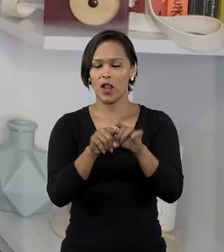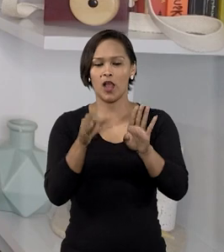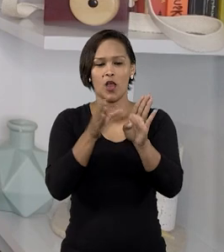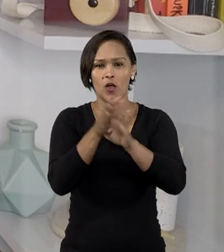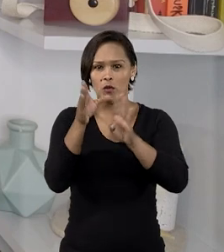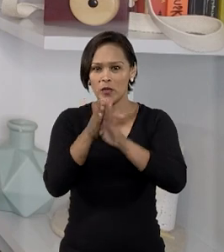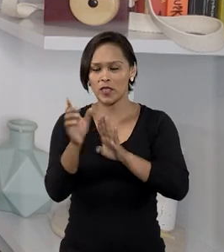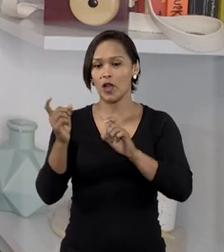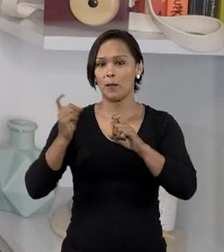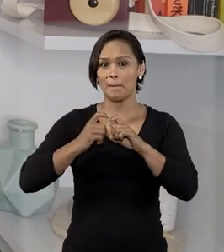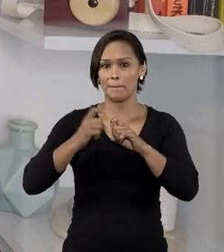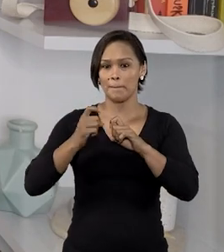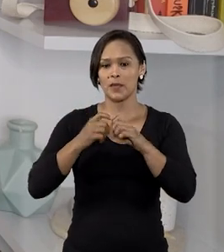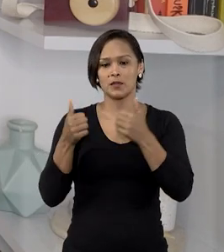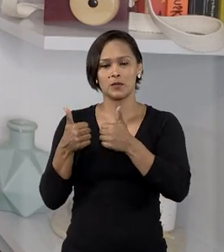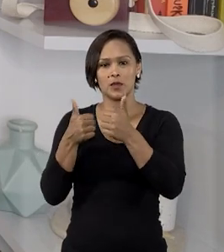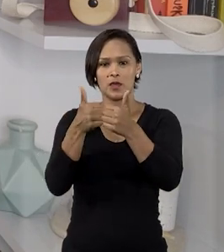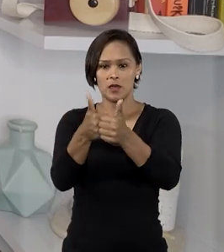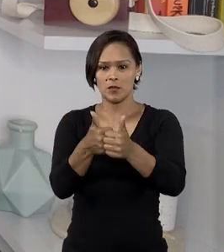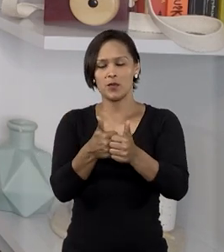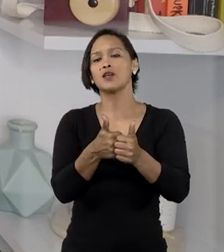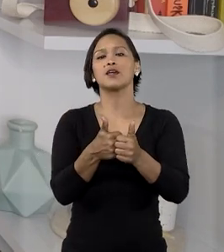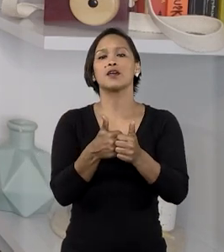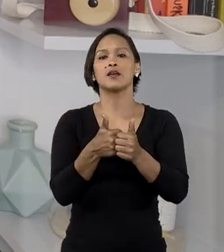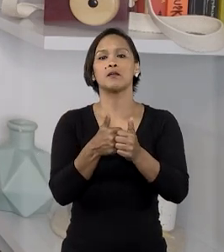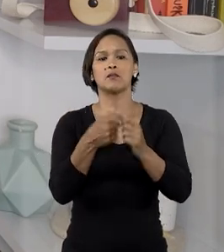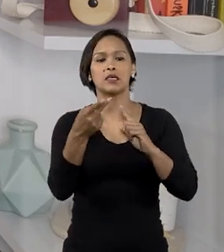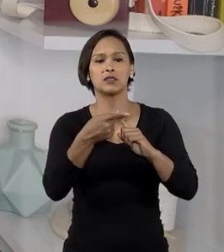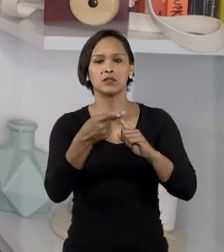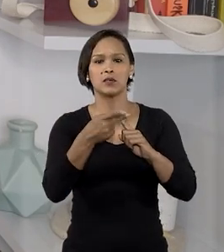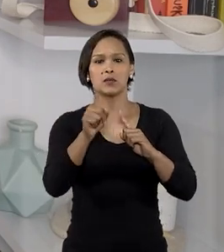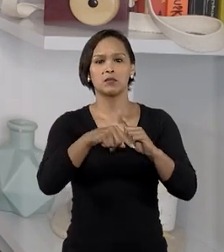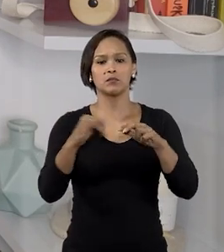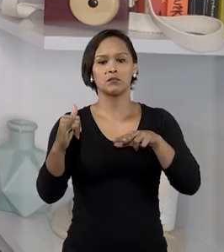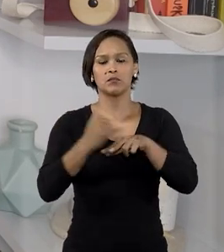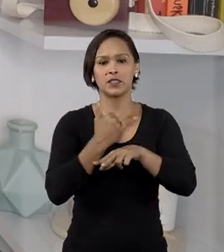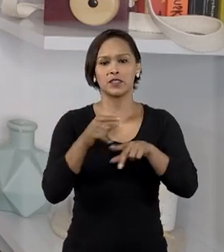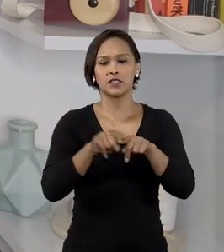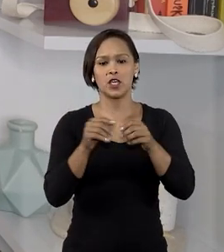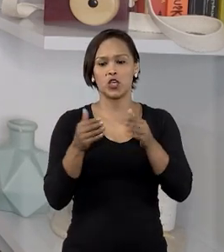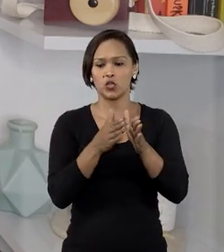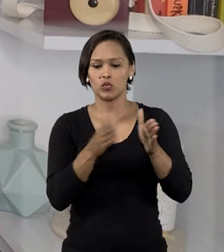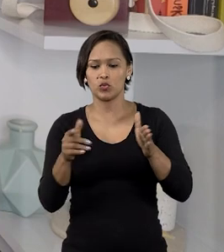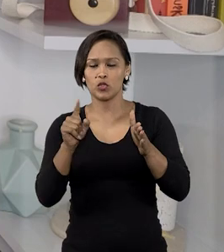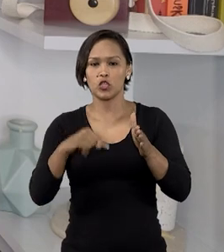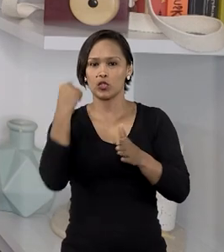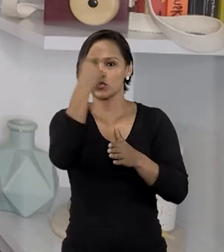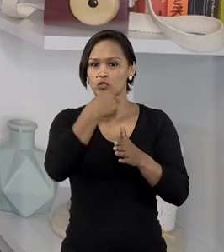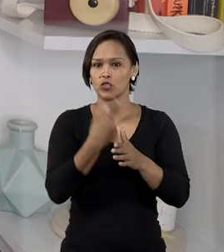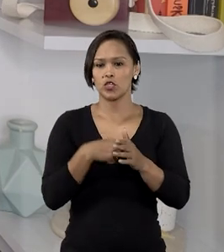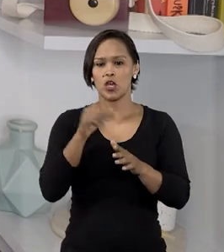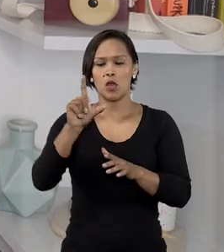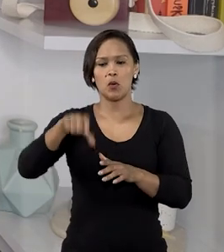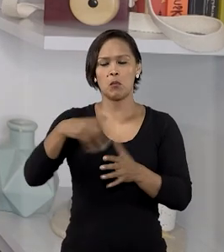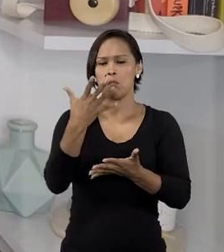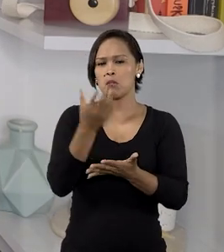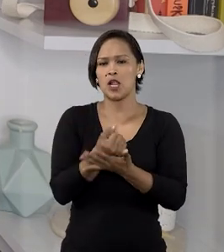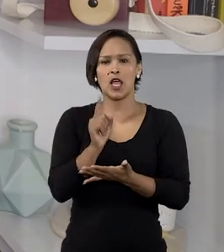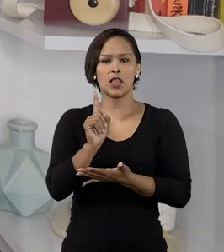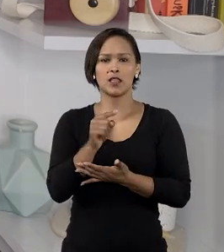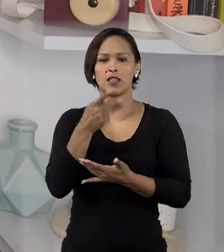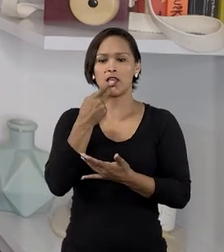médicas para o acompanhamento da paciente em tempo integral, o plano se recusou a oferecer a cobertura, alegando que a